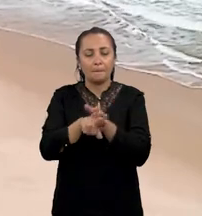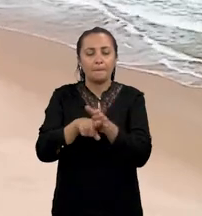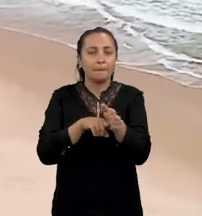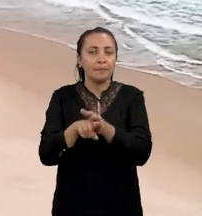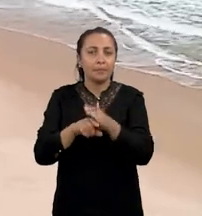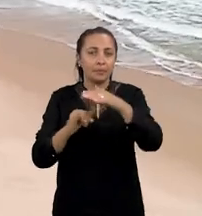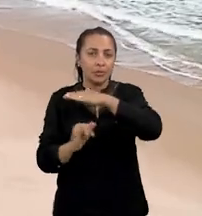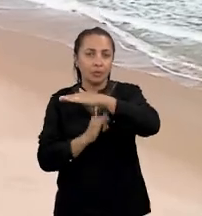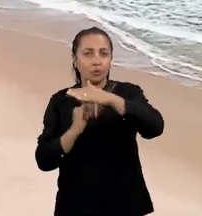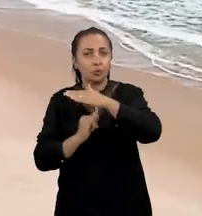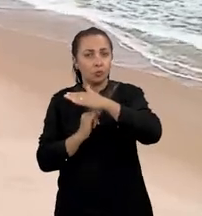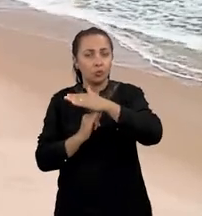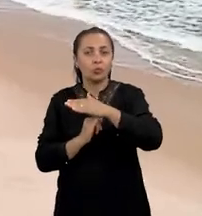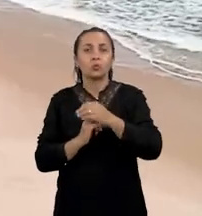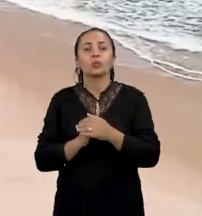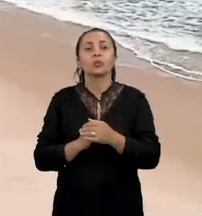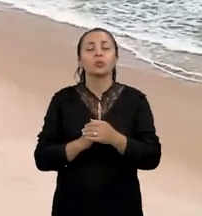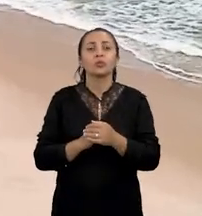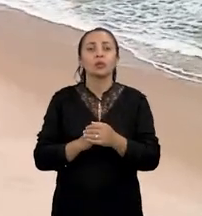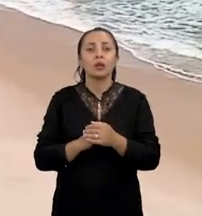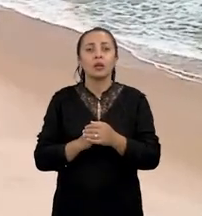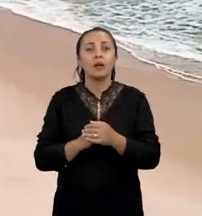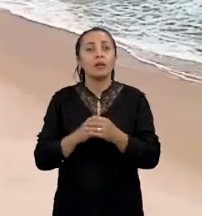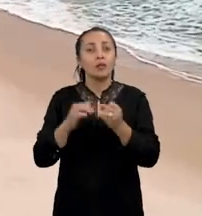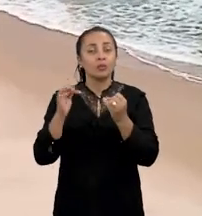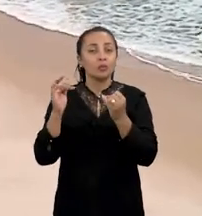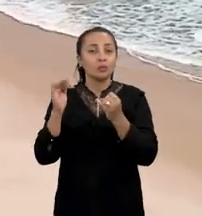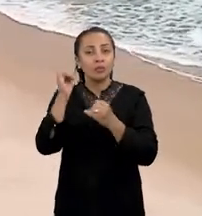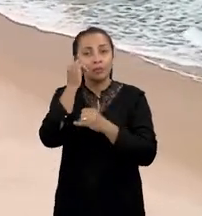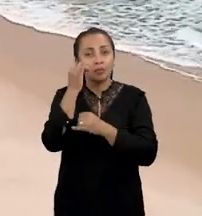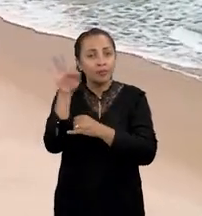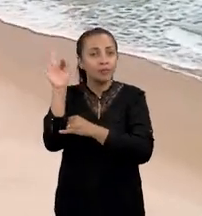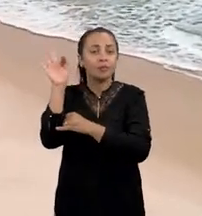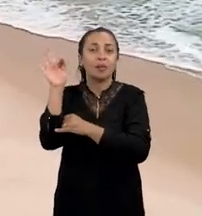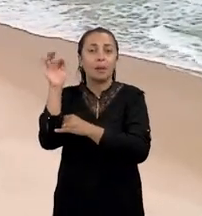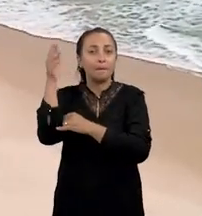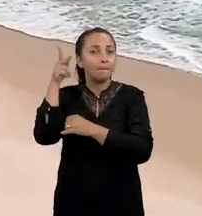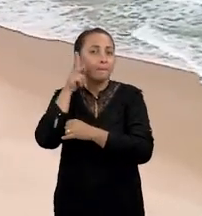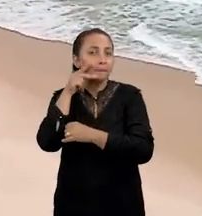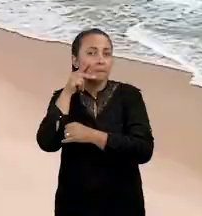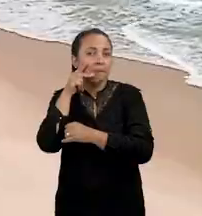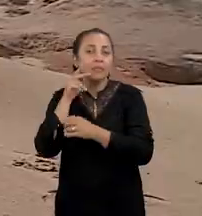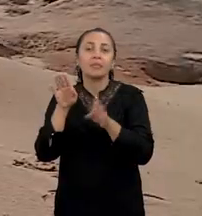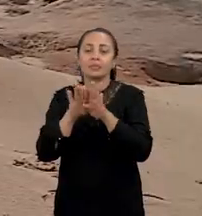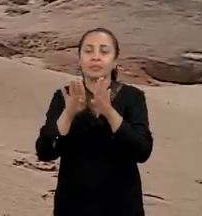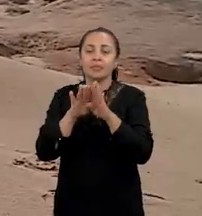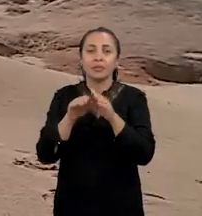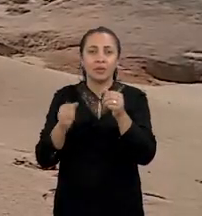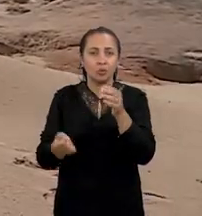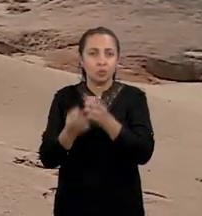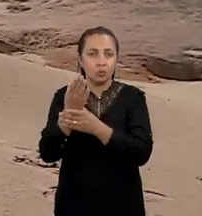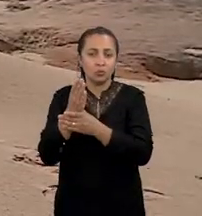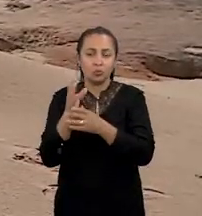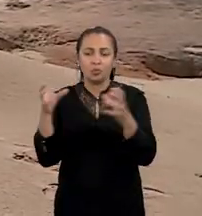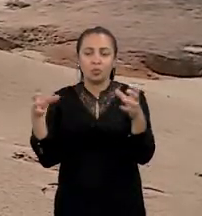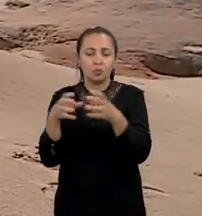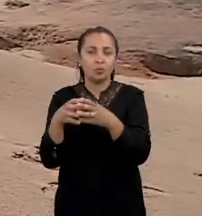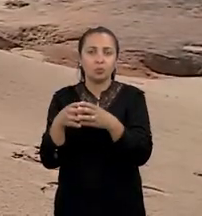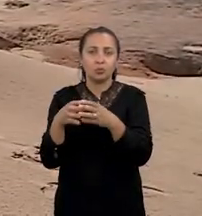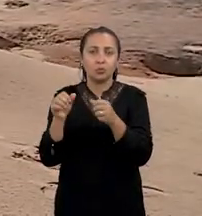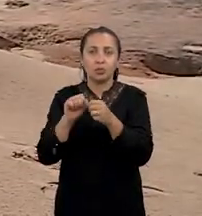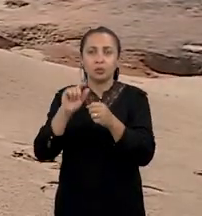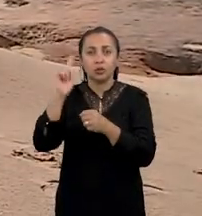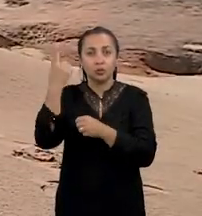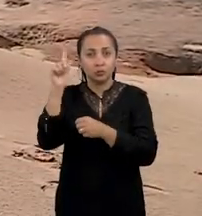pesquisadores do Instituto Federal da Paraíba e de outras instituições. Criamos uma equipe, composta